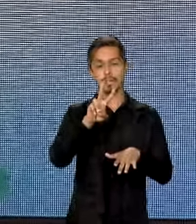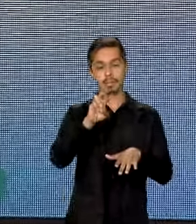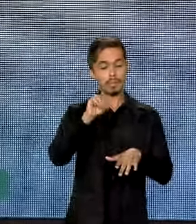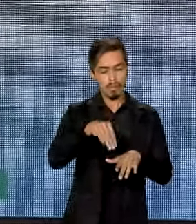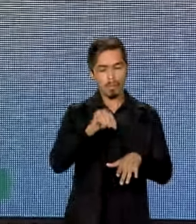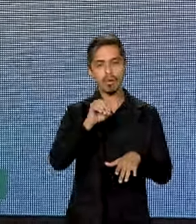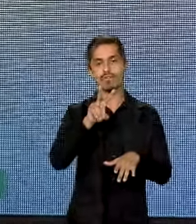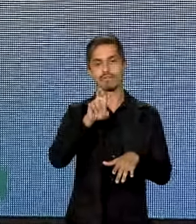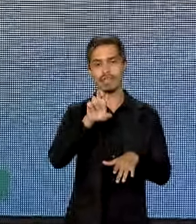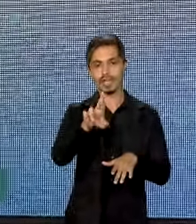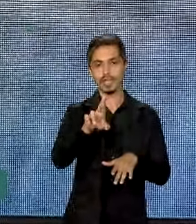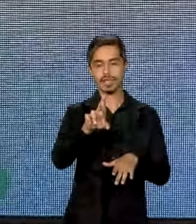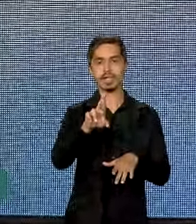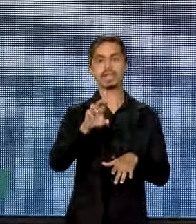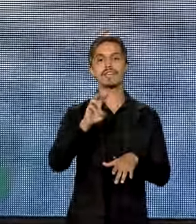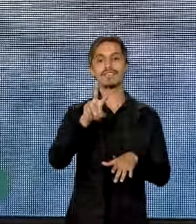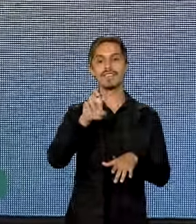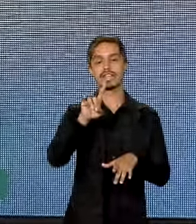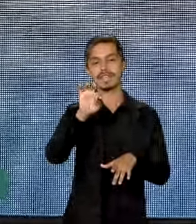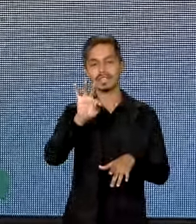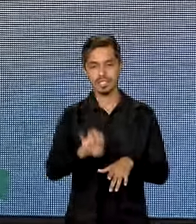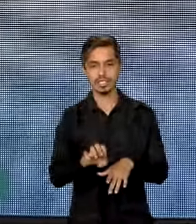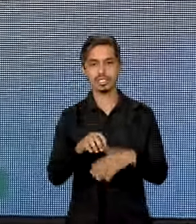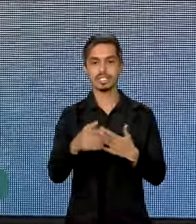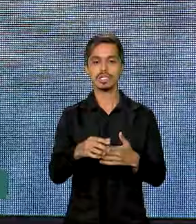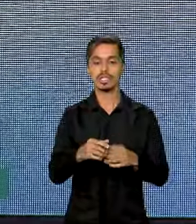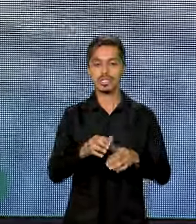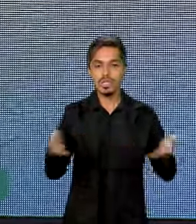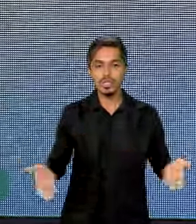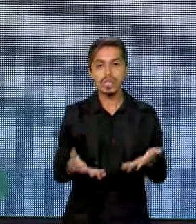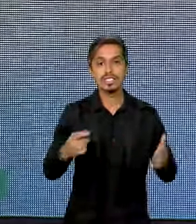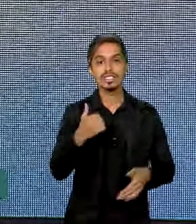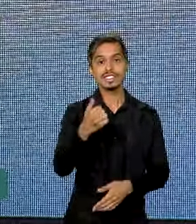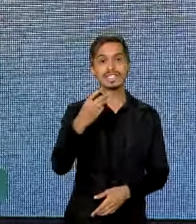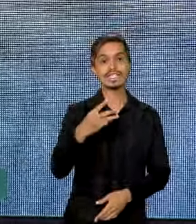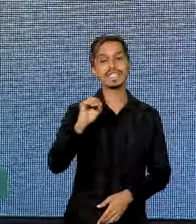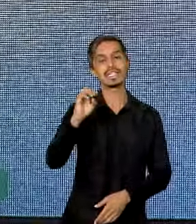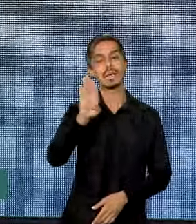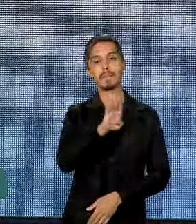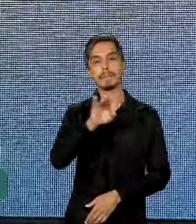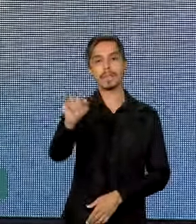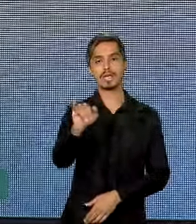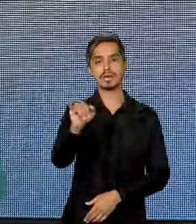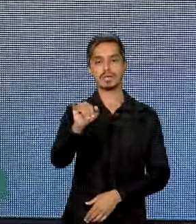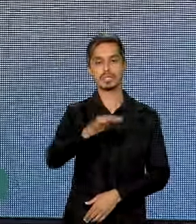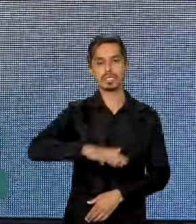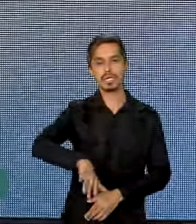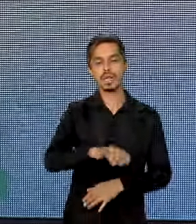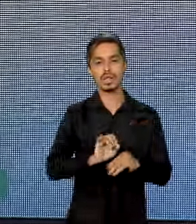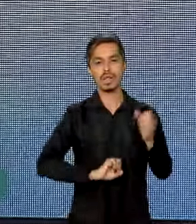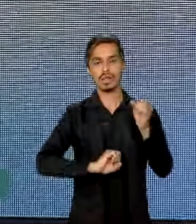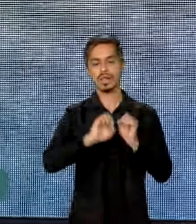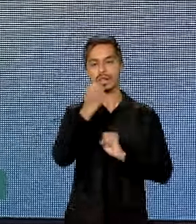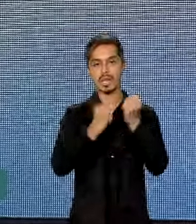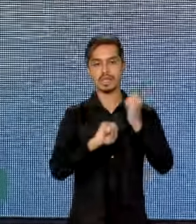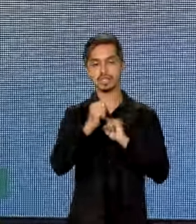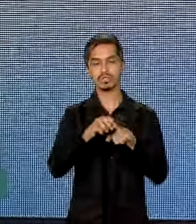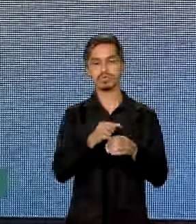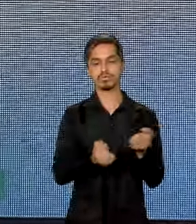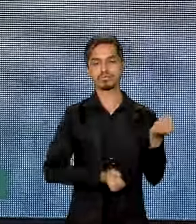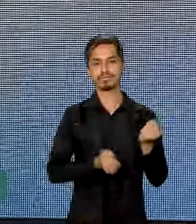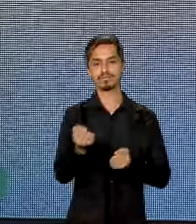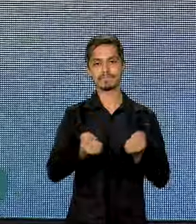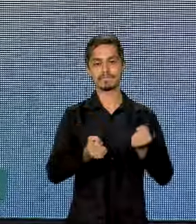impulsionou um anúncio de R$ 130 bilhões na indústria automotiva,